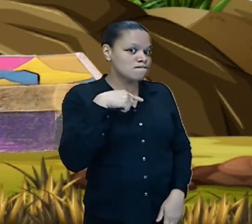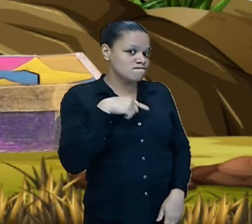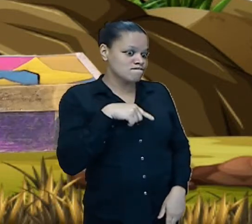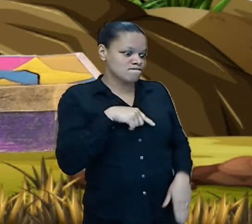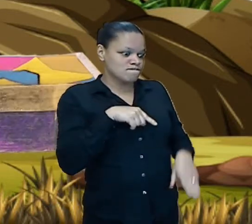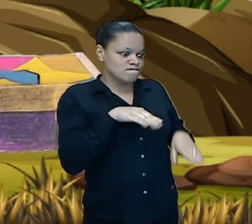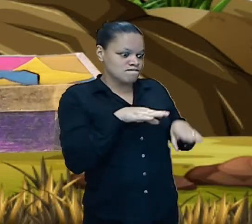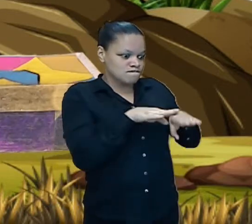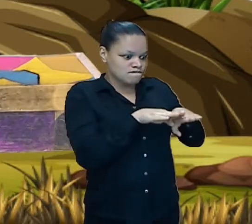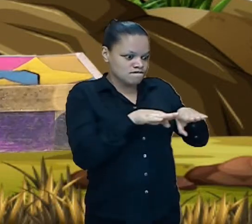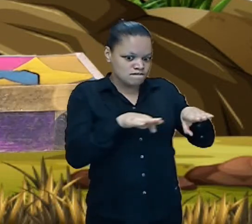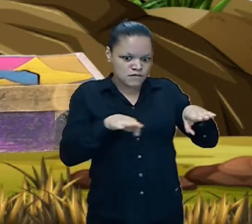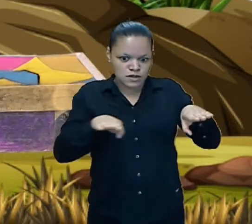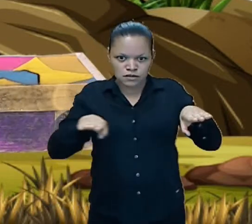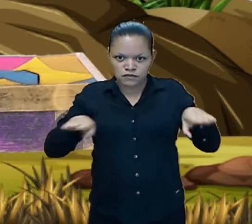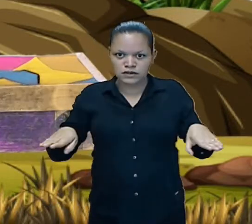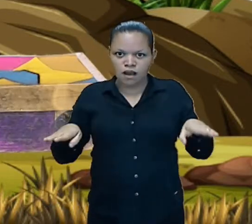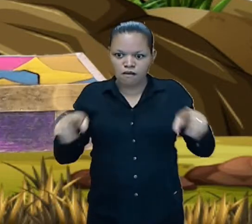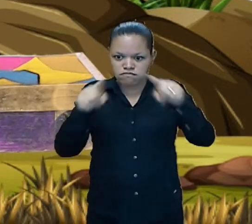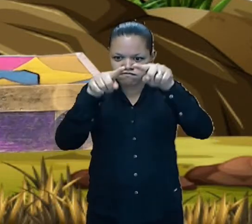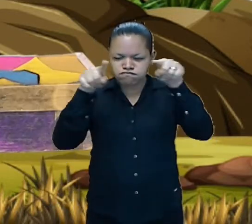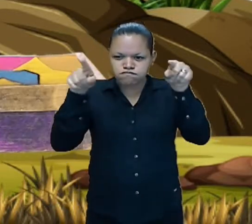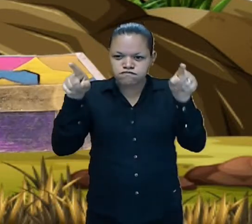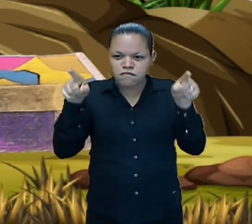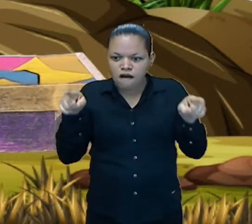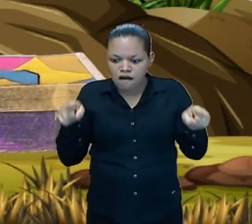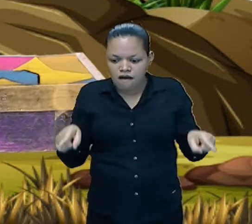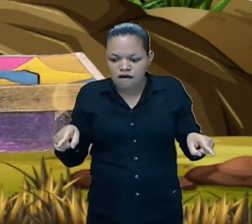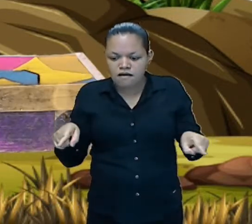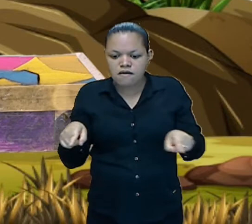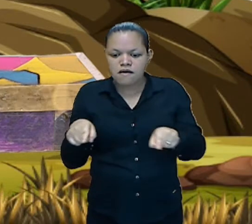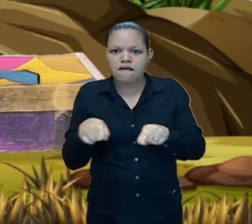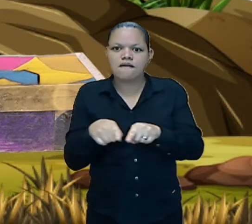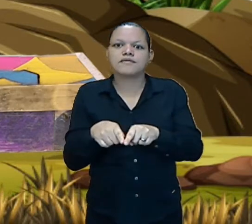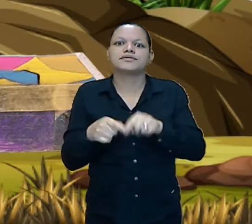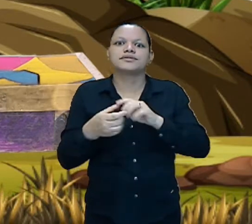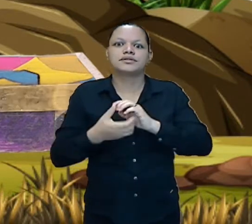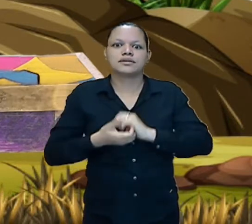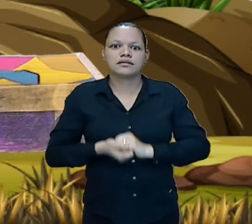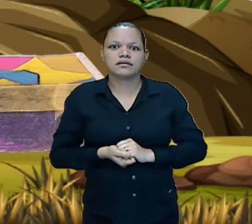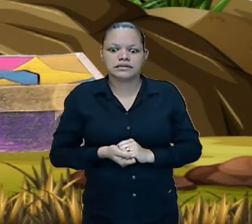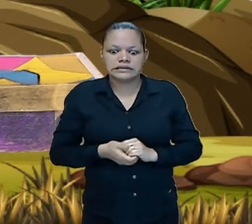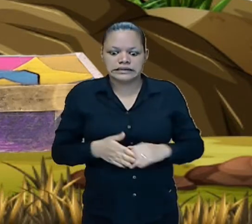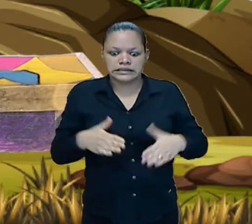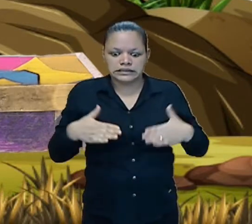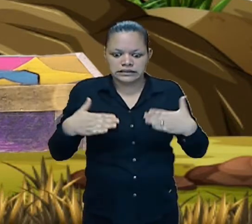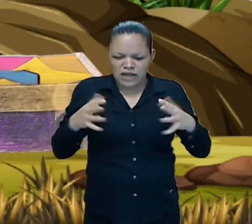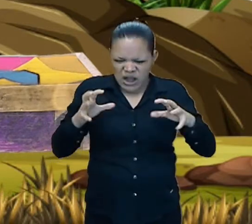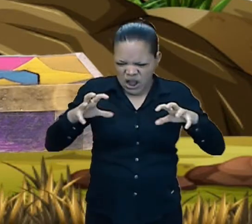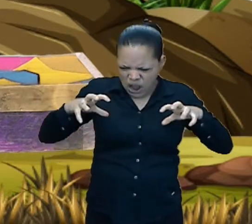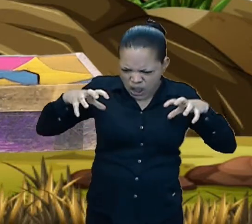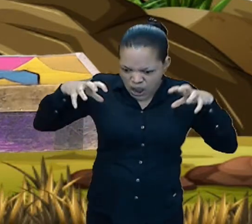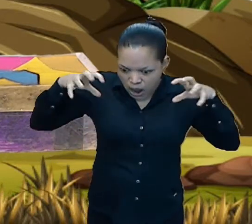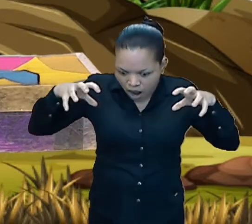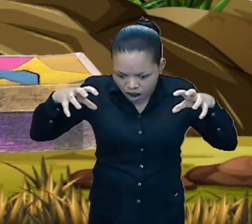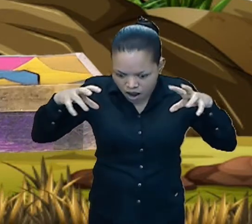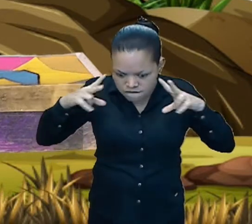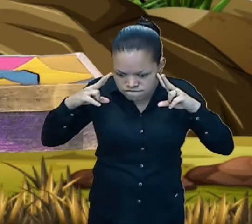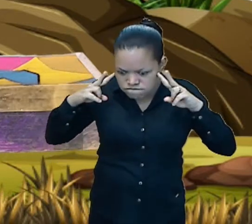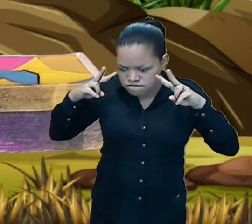uma caixa quando o monstro monstruoso